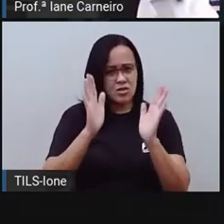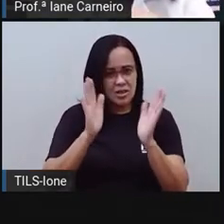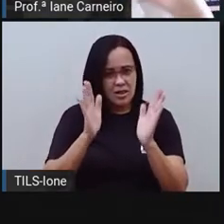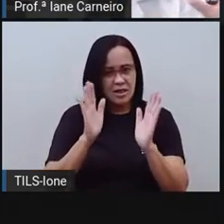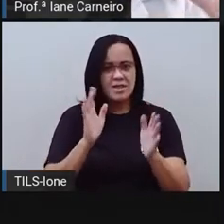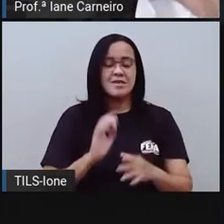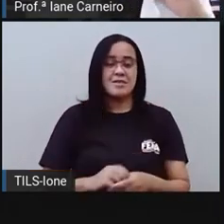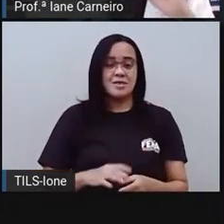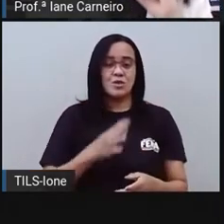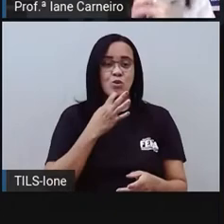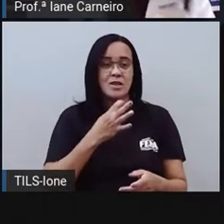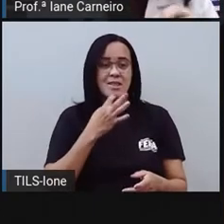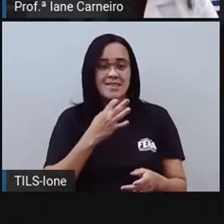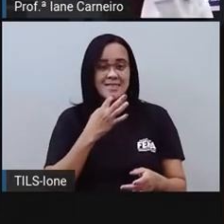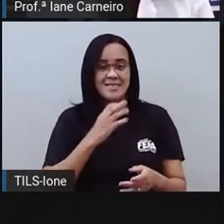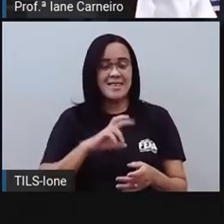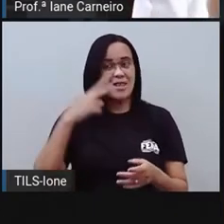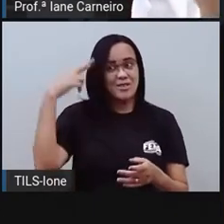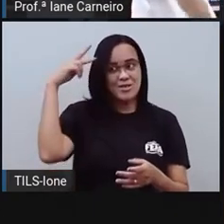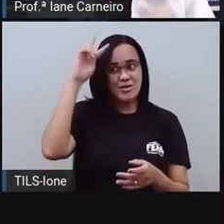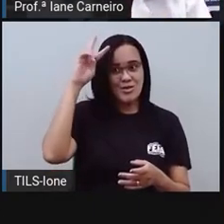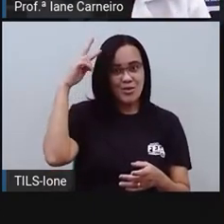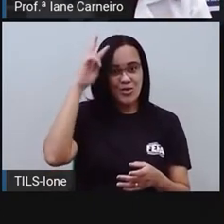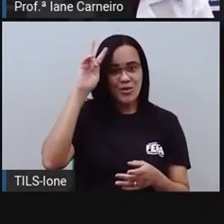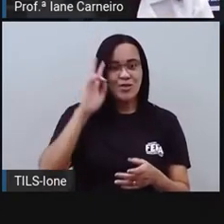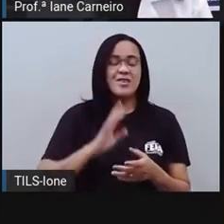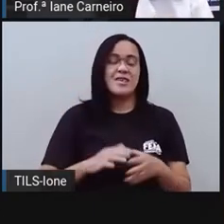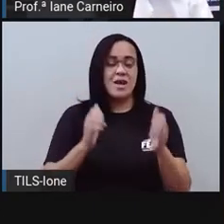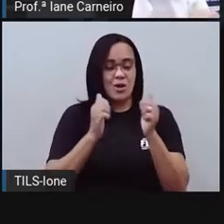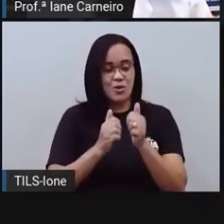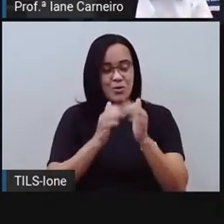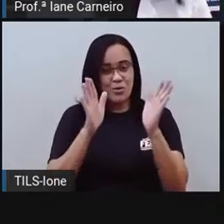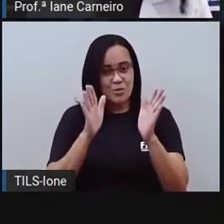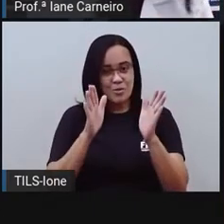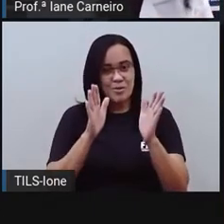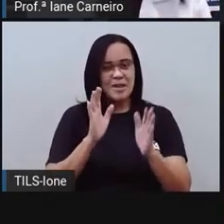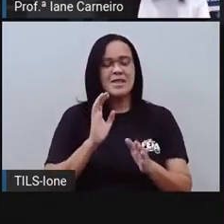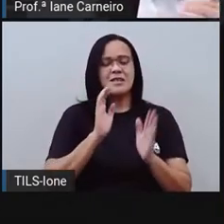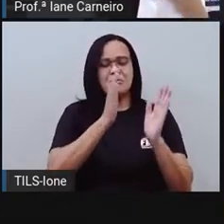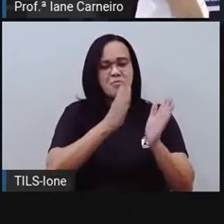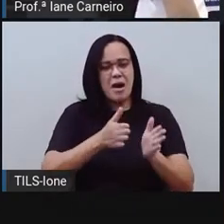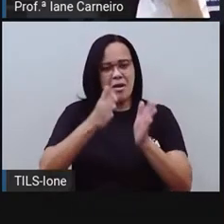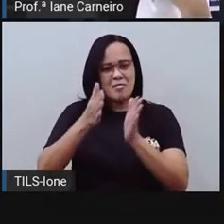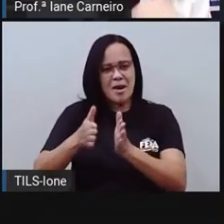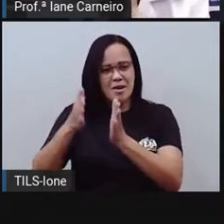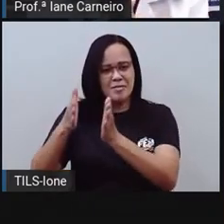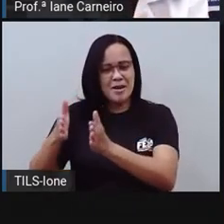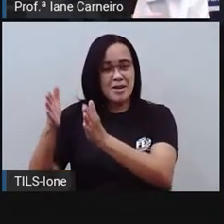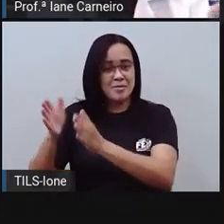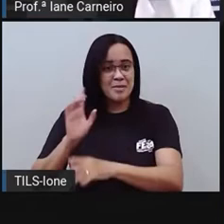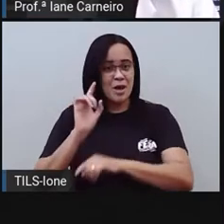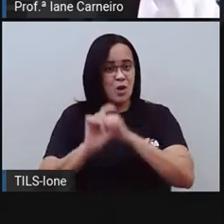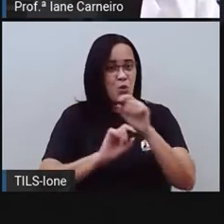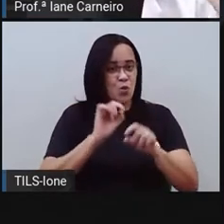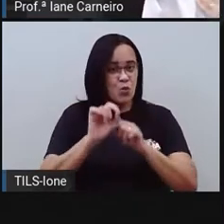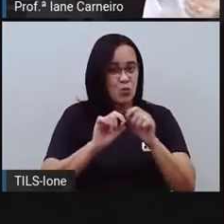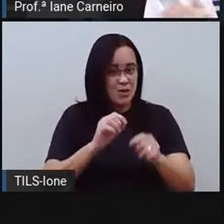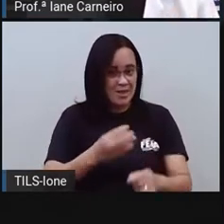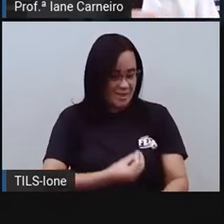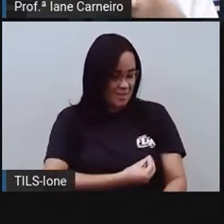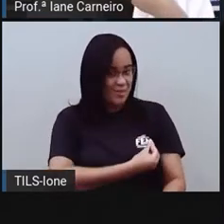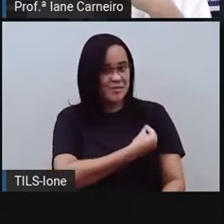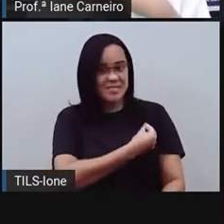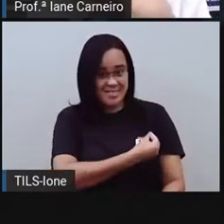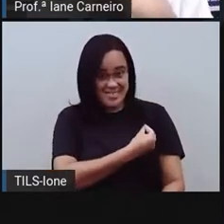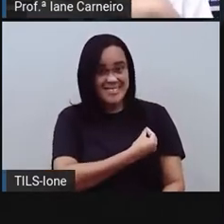a gente se conhecer, conhecer nossa história e a gente está começando agora um novo bloco que vai falar sobre essa convivência, né,